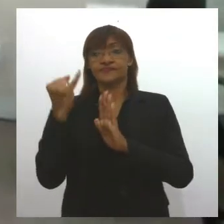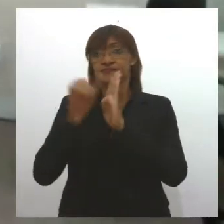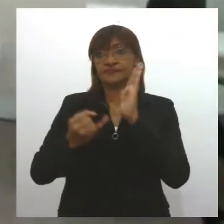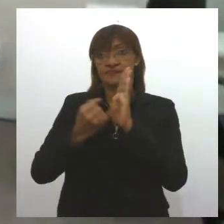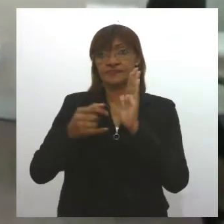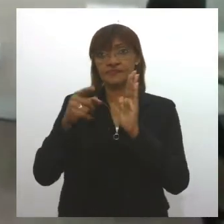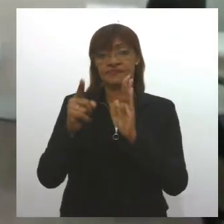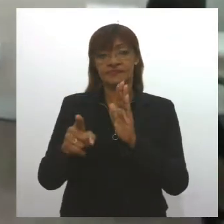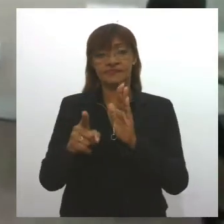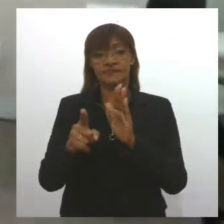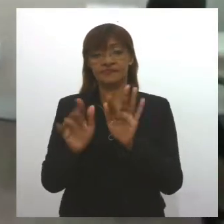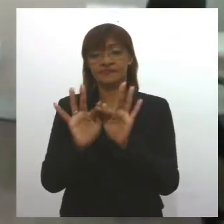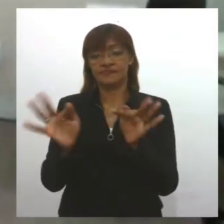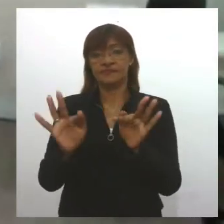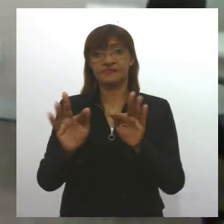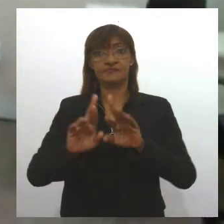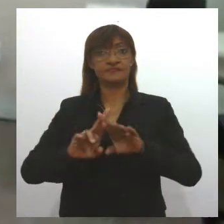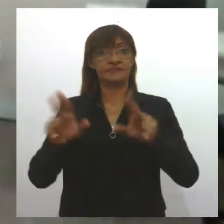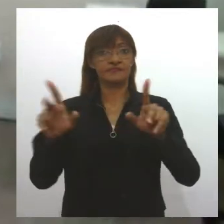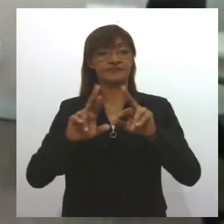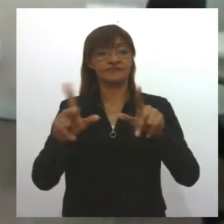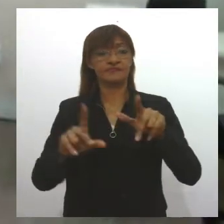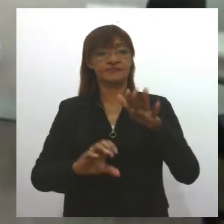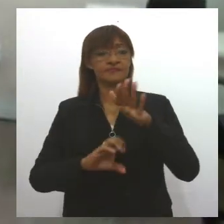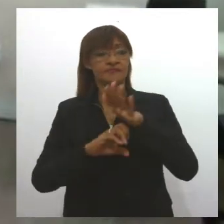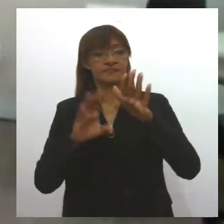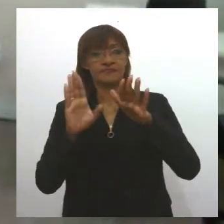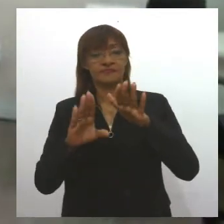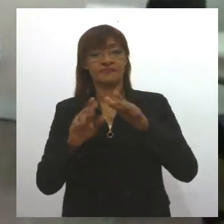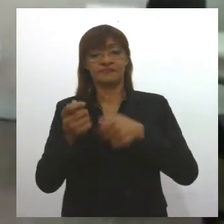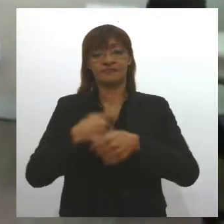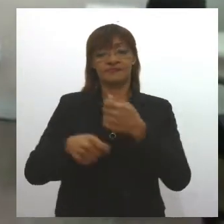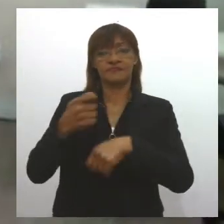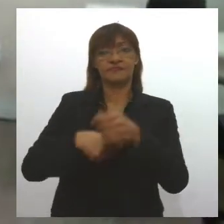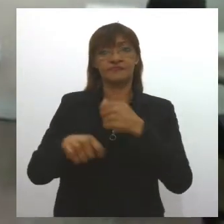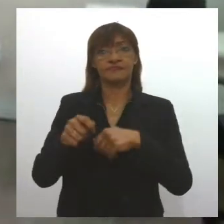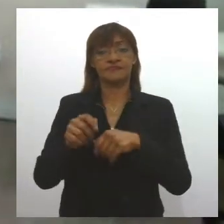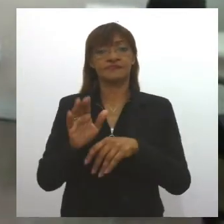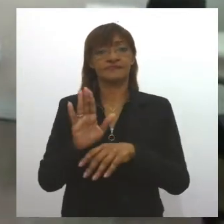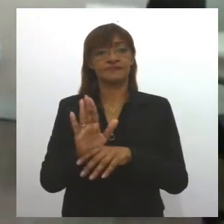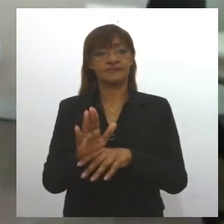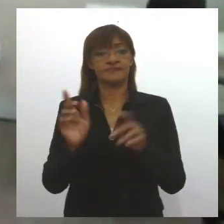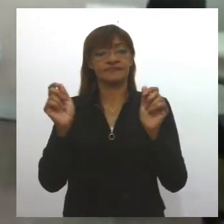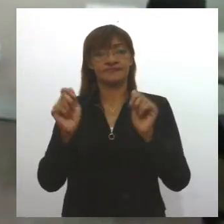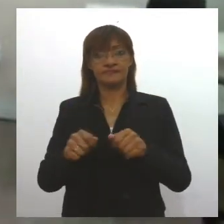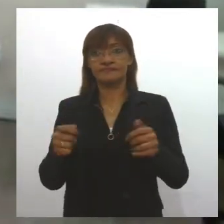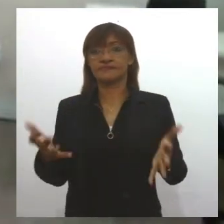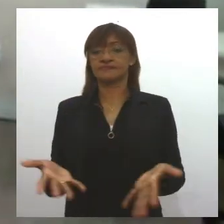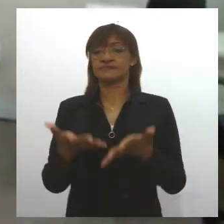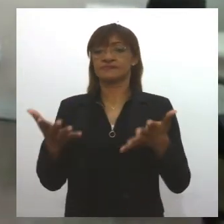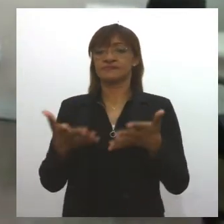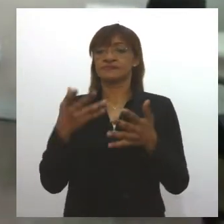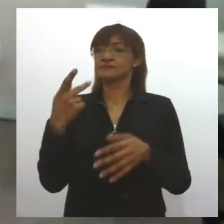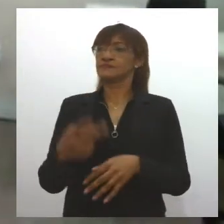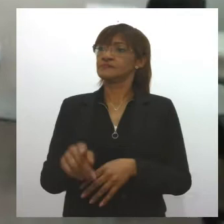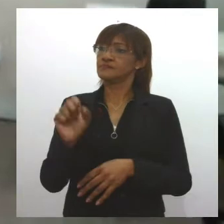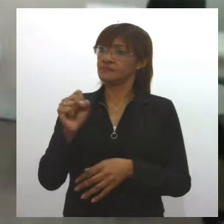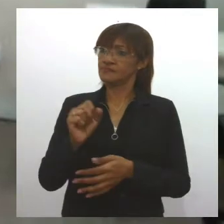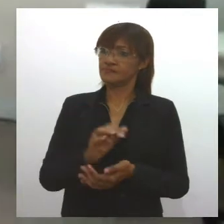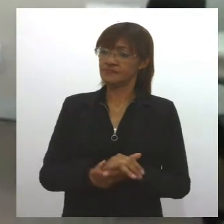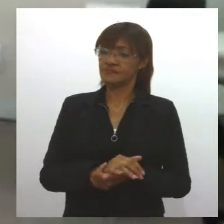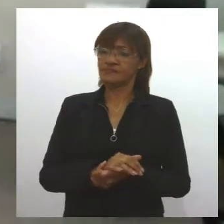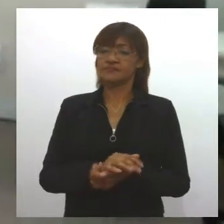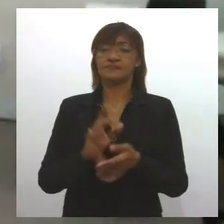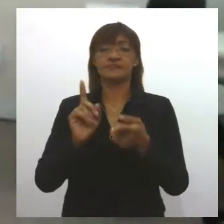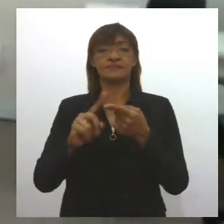feitos de modo diferenciado para que os pequenos negócios sejam estimulados em Sergipe. E, por fim,